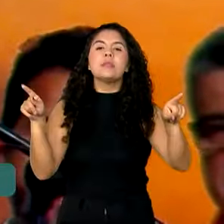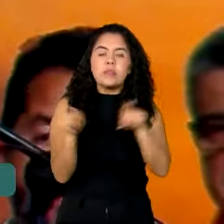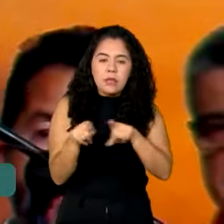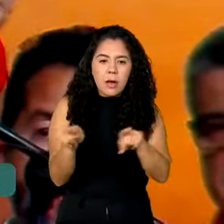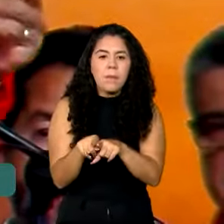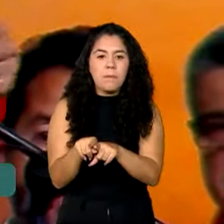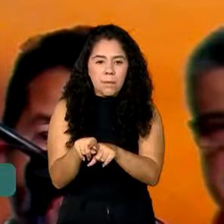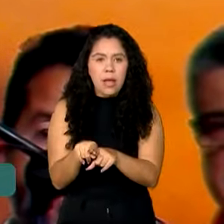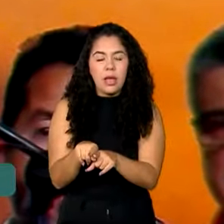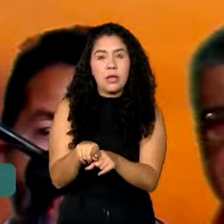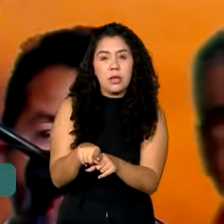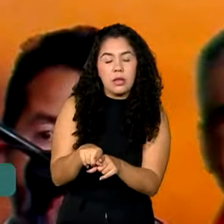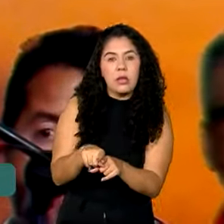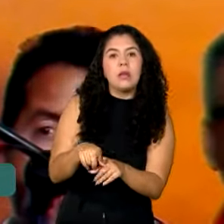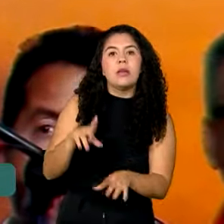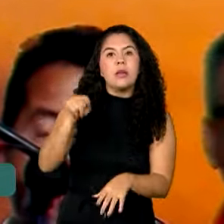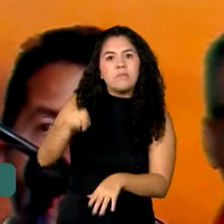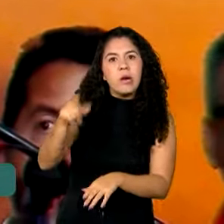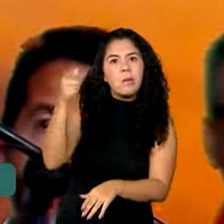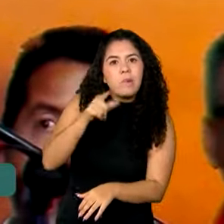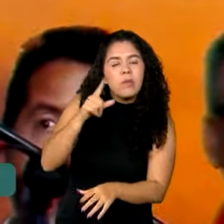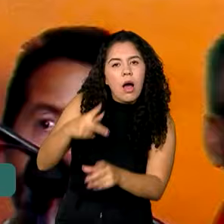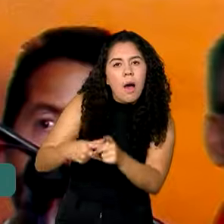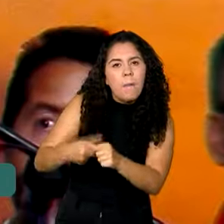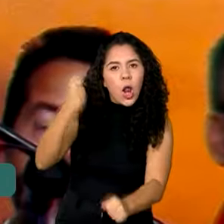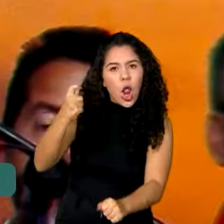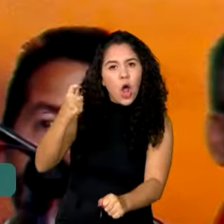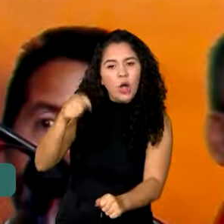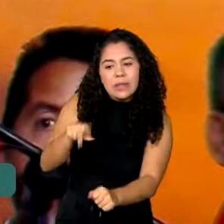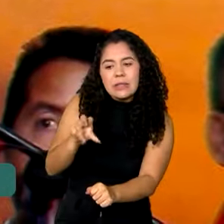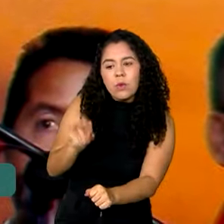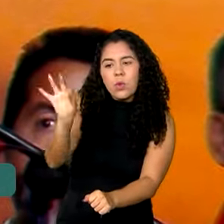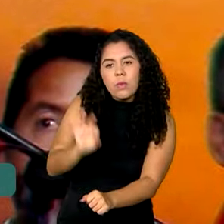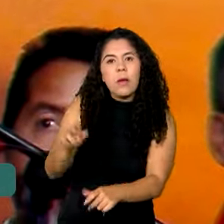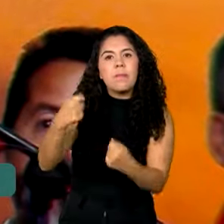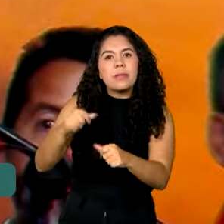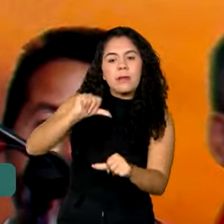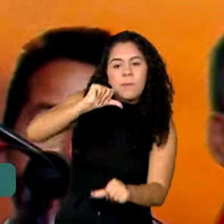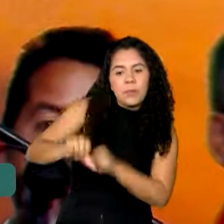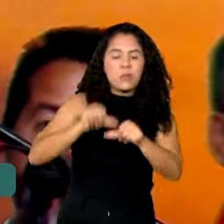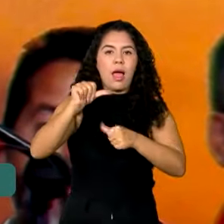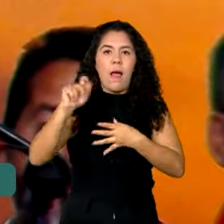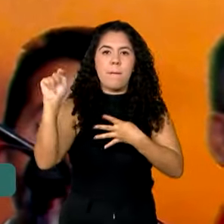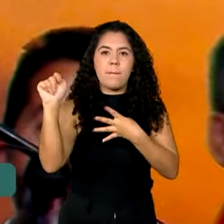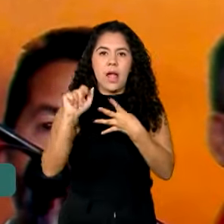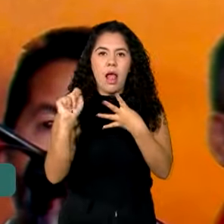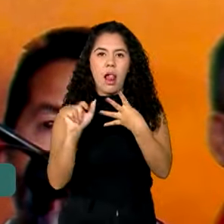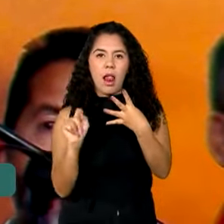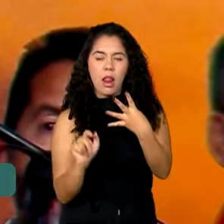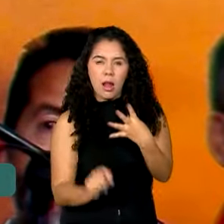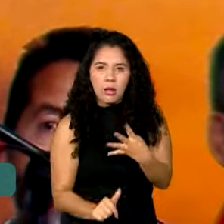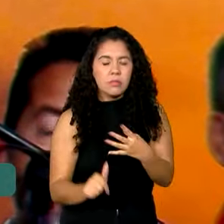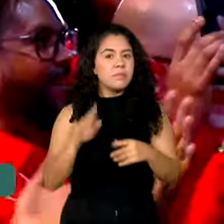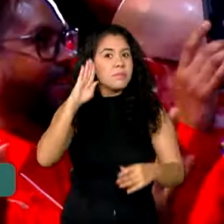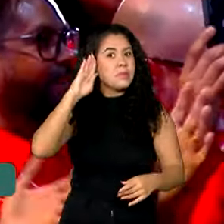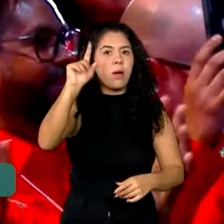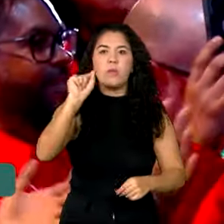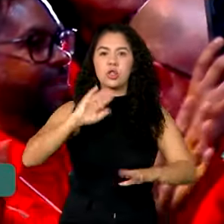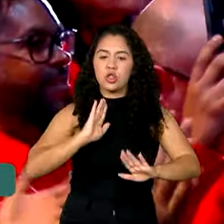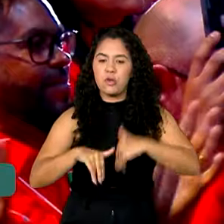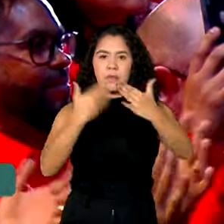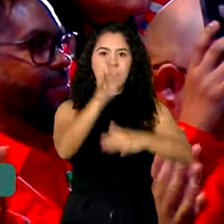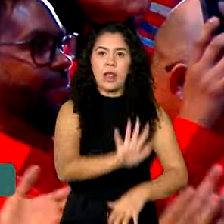parte da possibilidade do seu ganho tem que ser revertido em benefício, inclusive do desenvolvimento nacional.